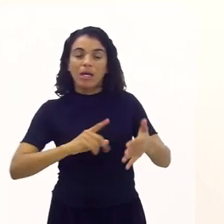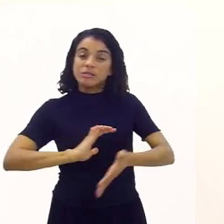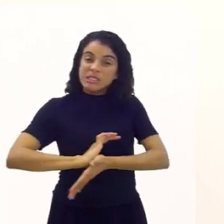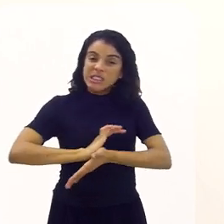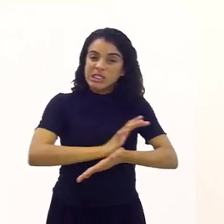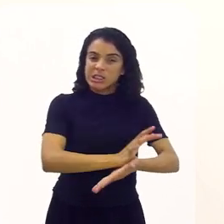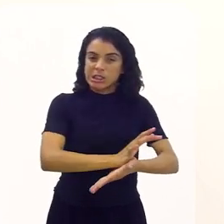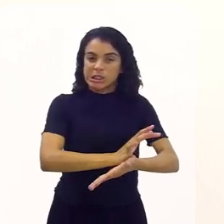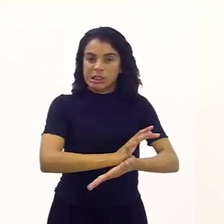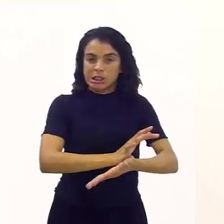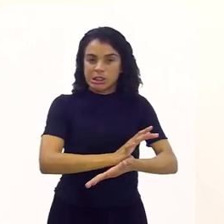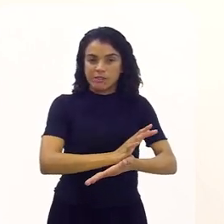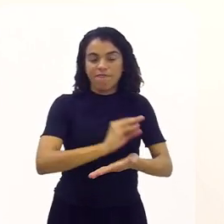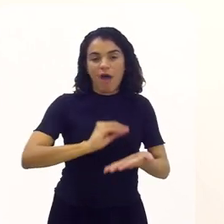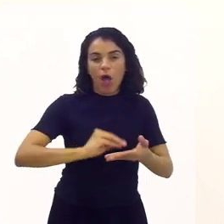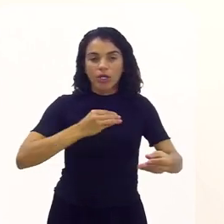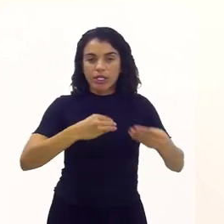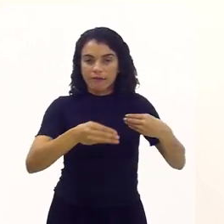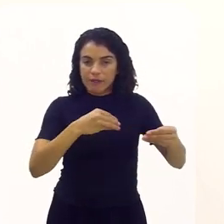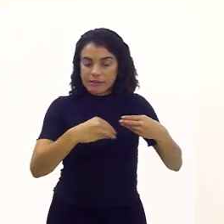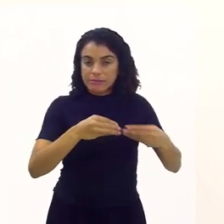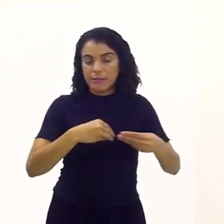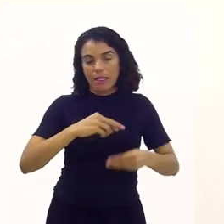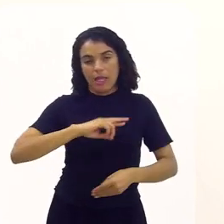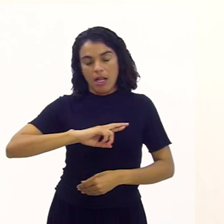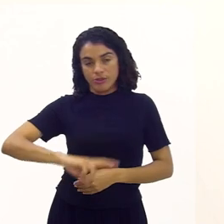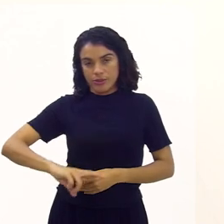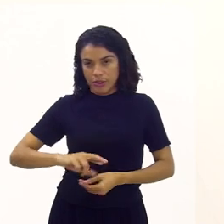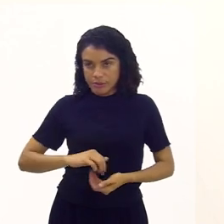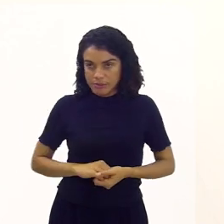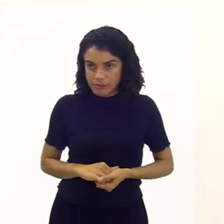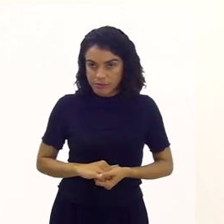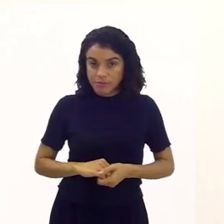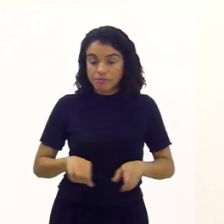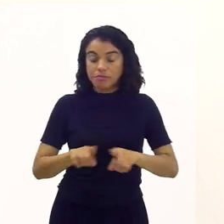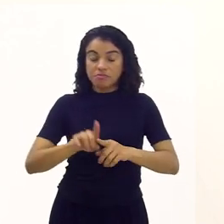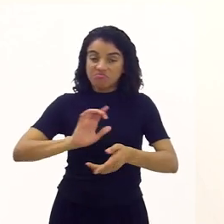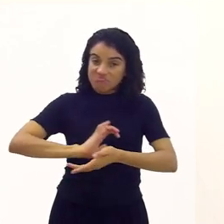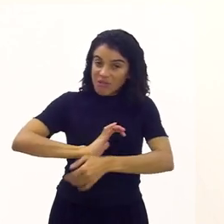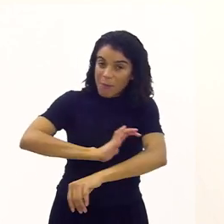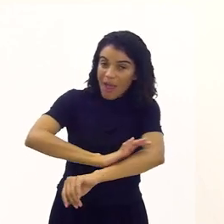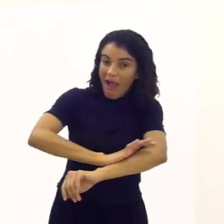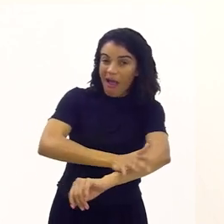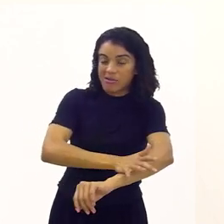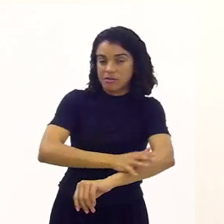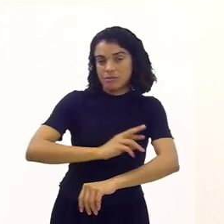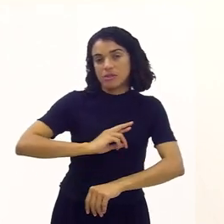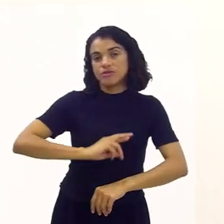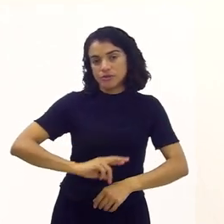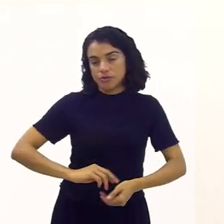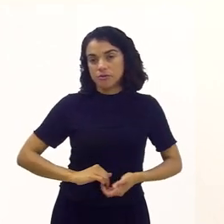de intolerância e de violência e de racismo religioso.